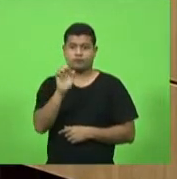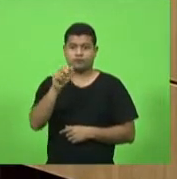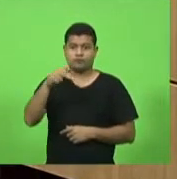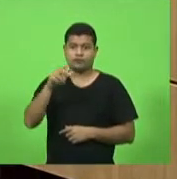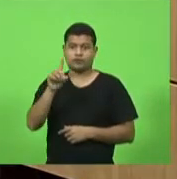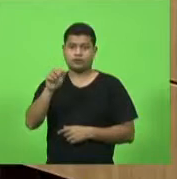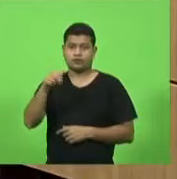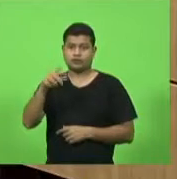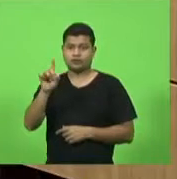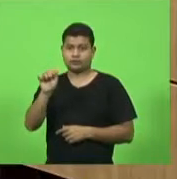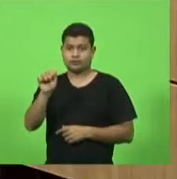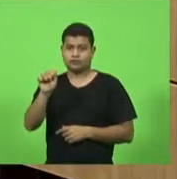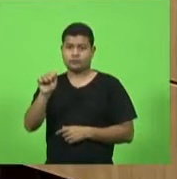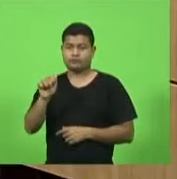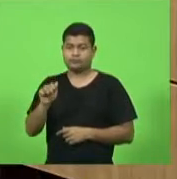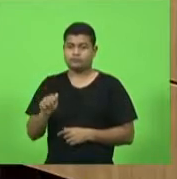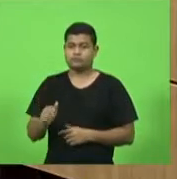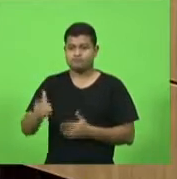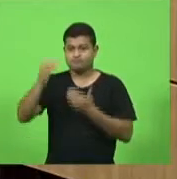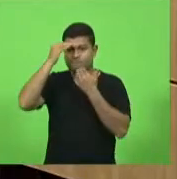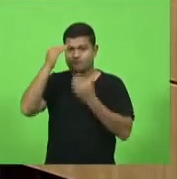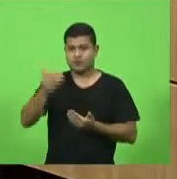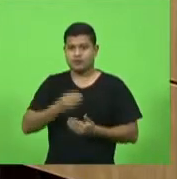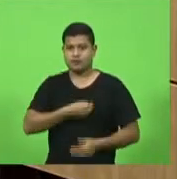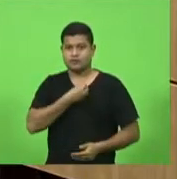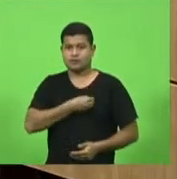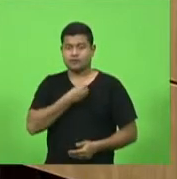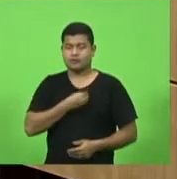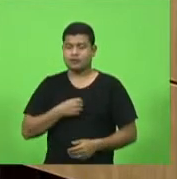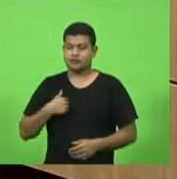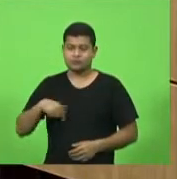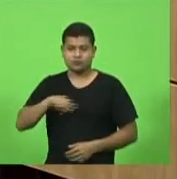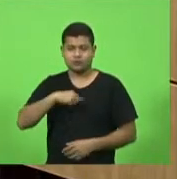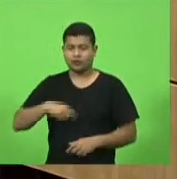Santos Catoni. Obrigado pela presença, nos honra muito.